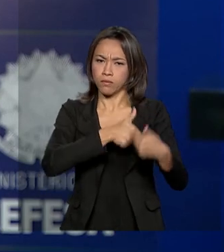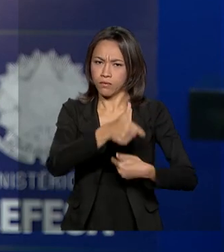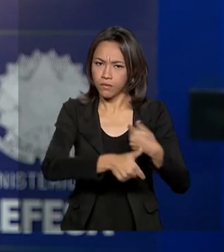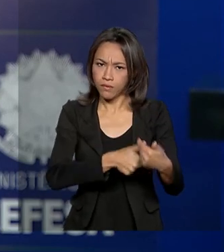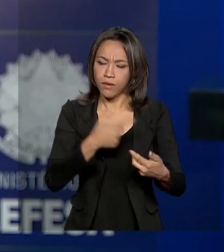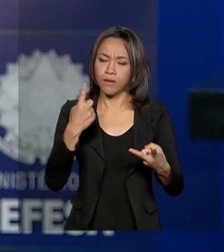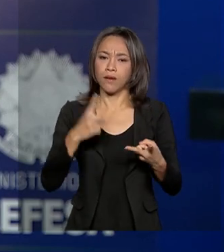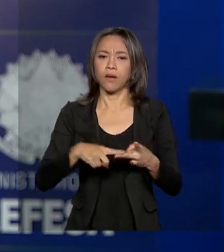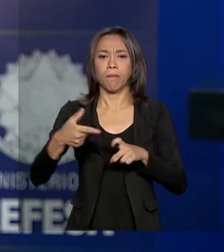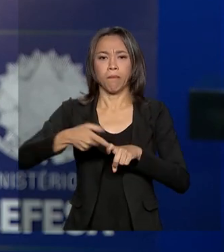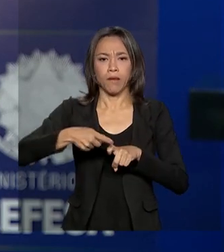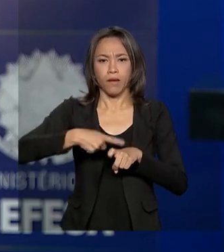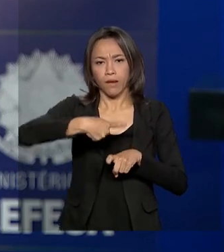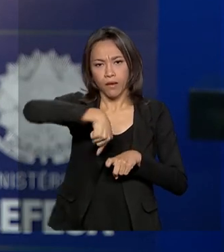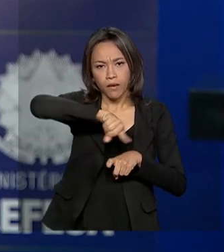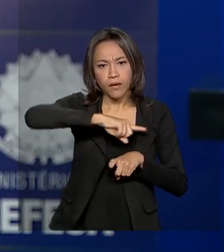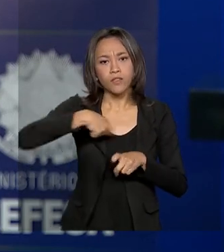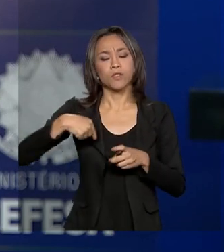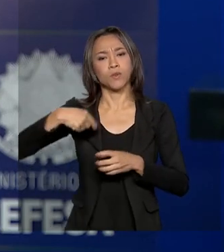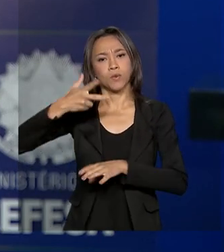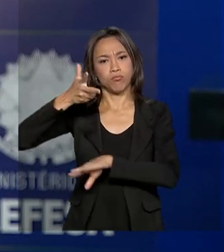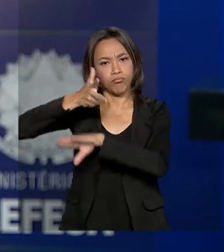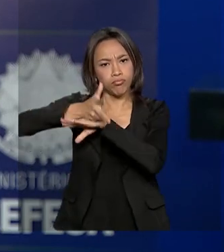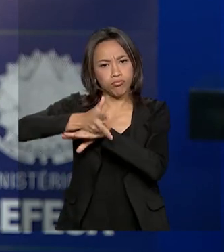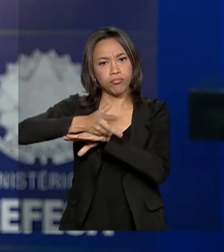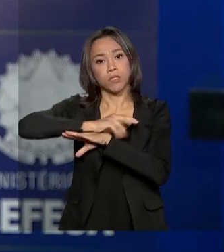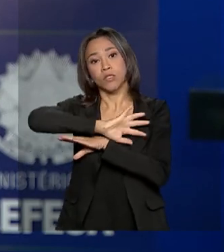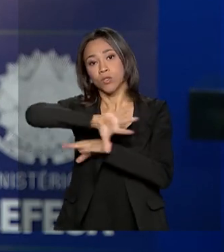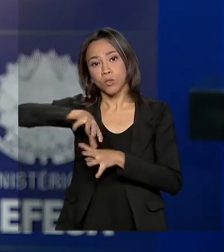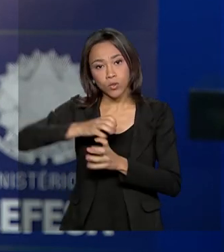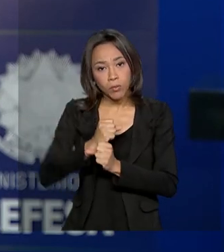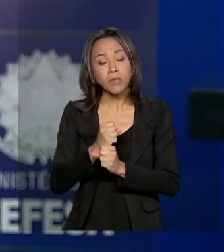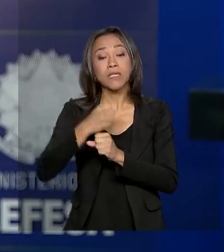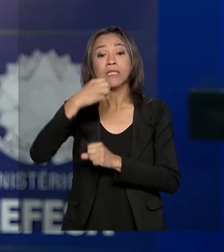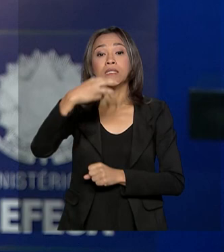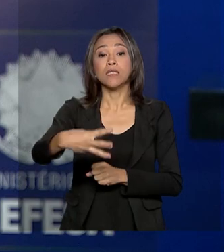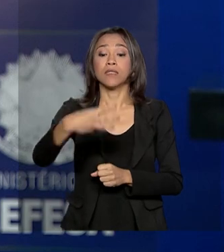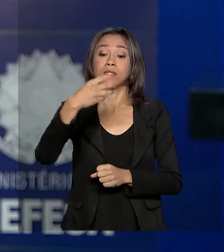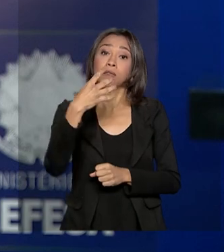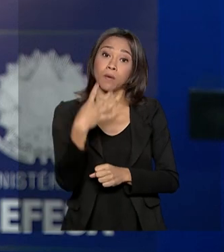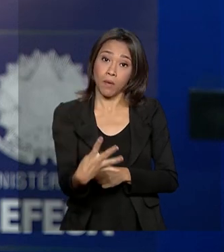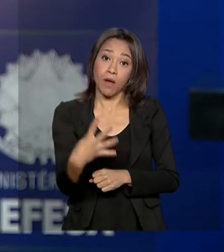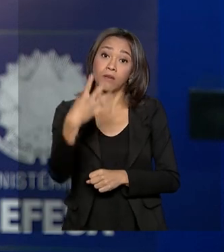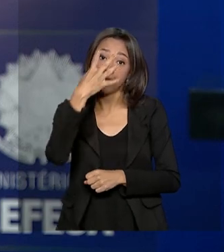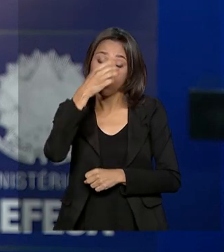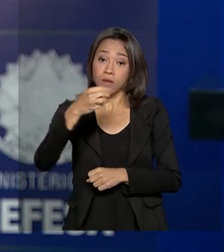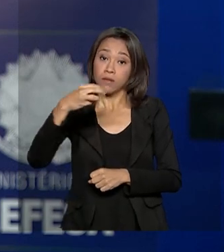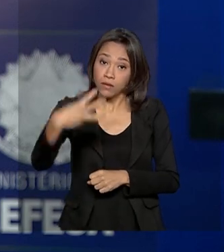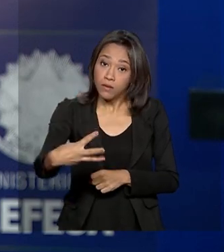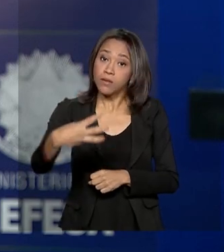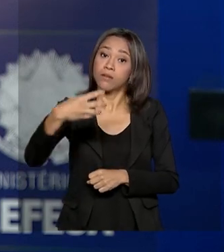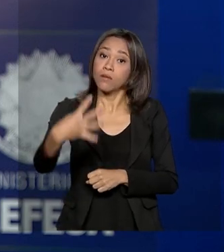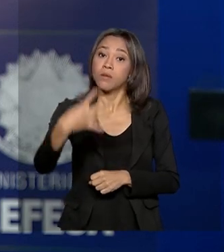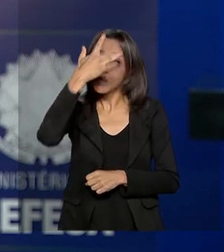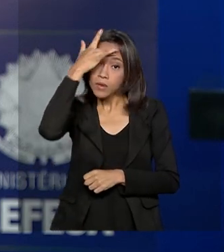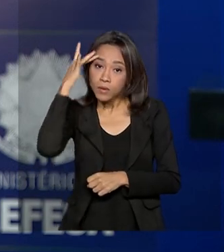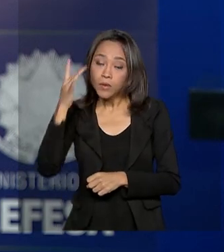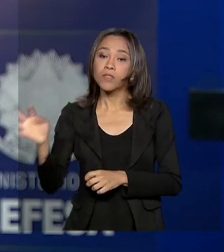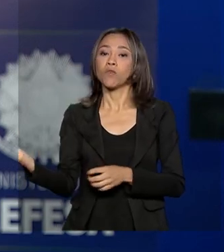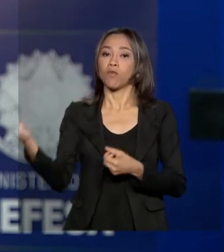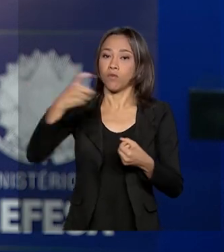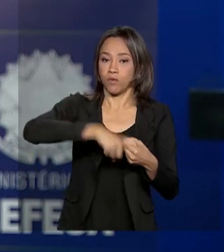e imprensa oficial, são 34 brasileiros e parentes desses brasileiros que estão voltando. O governo